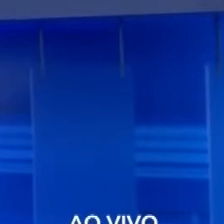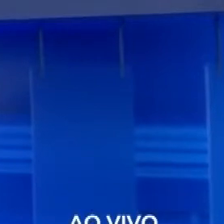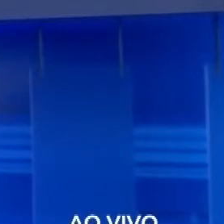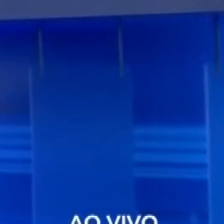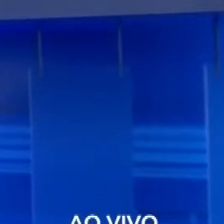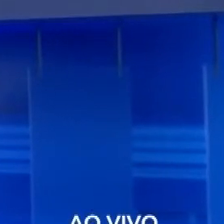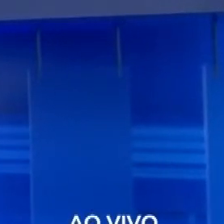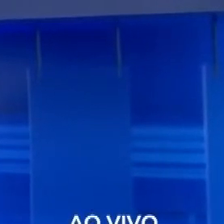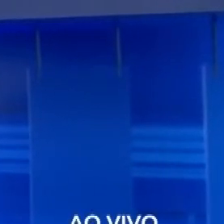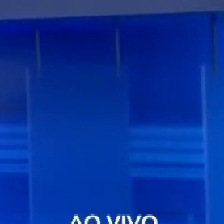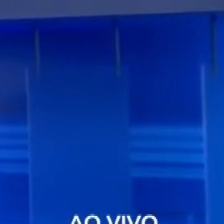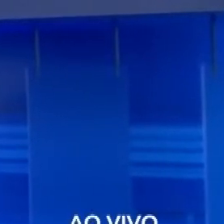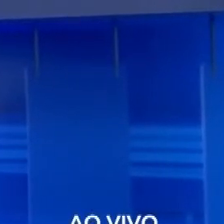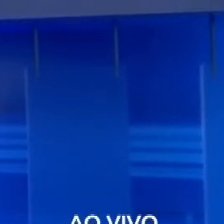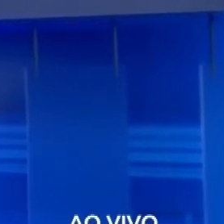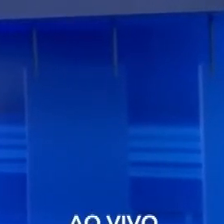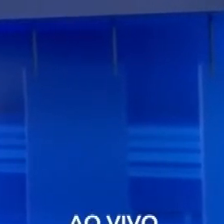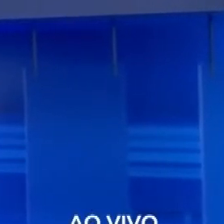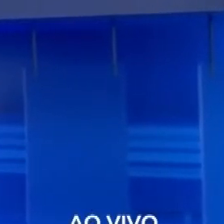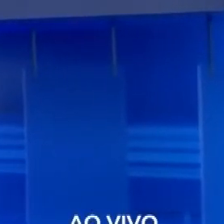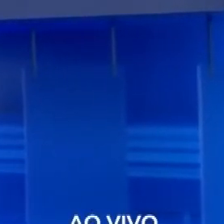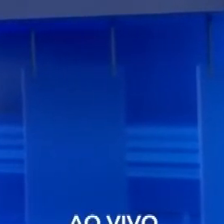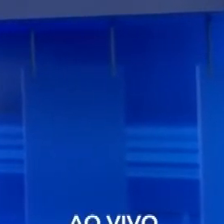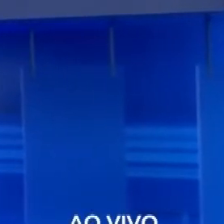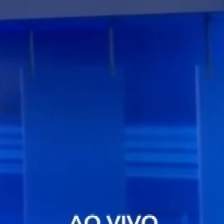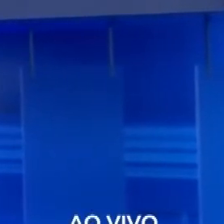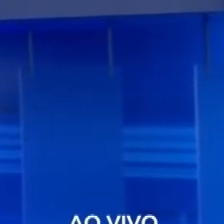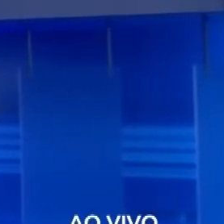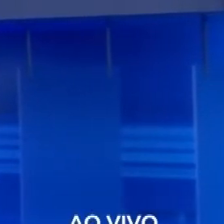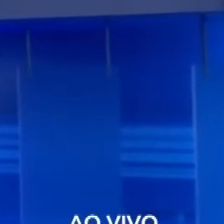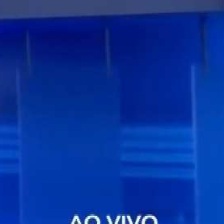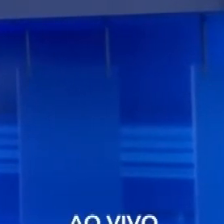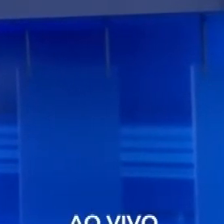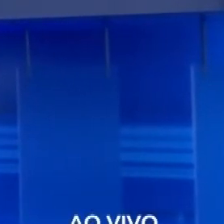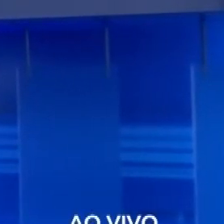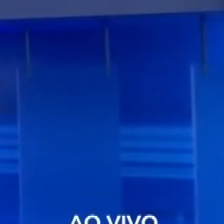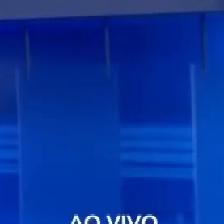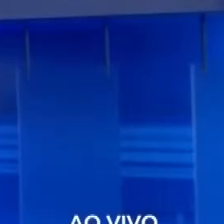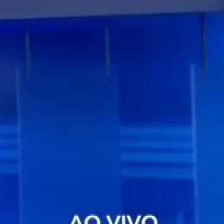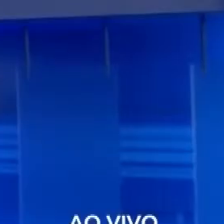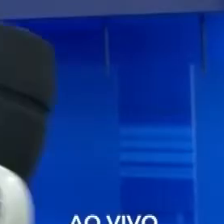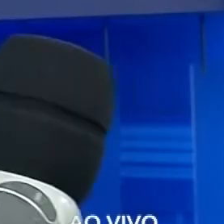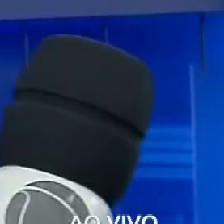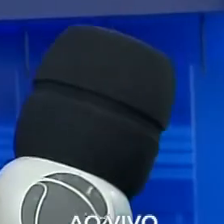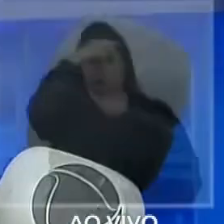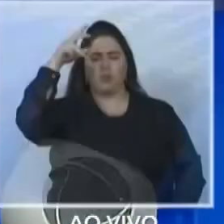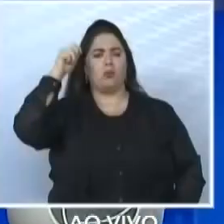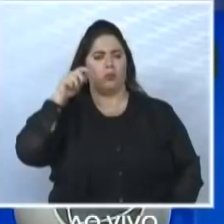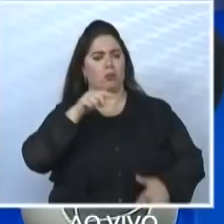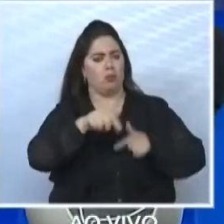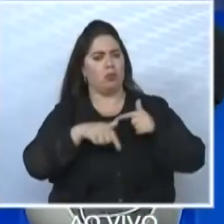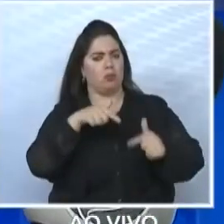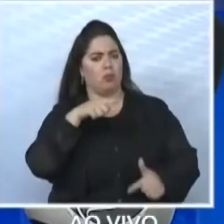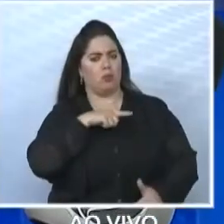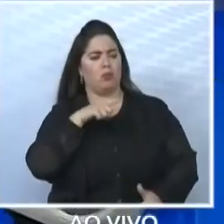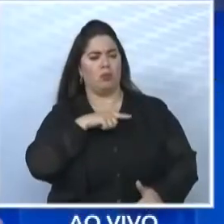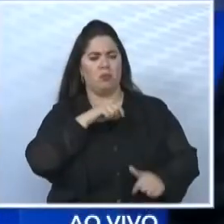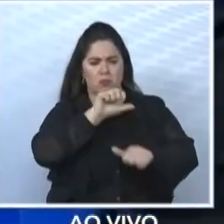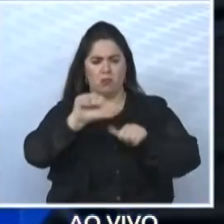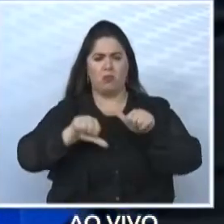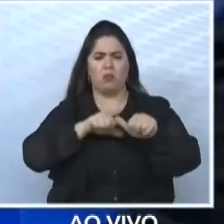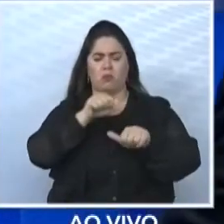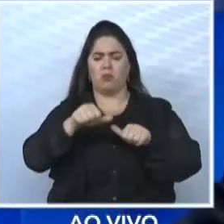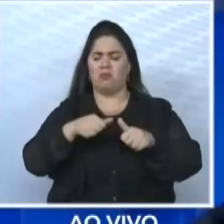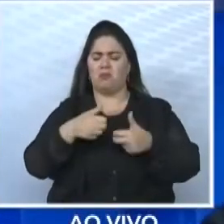prefeito corajoso, prefeito forte e que conheça todo o sistema da Prefeitura, todo o trabalho da Prefeitura. Muda alguma coisa agora na reta final da